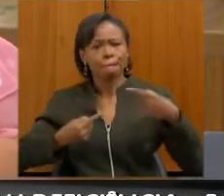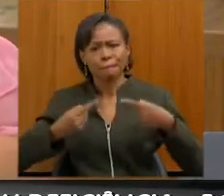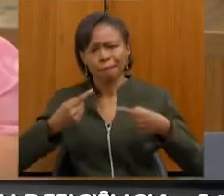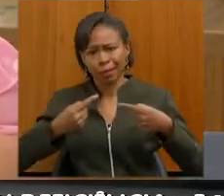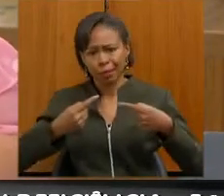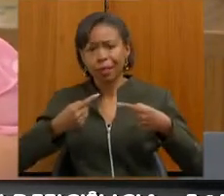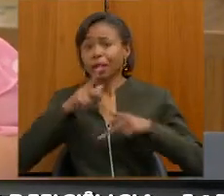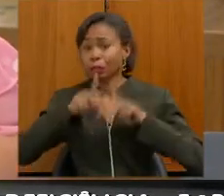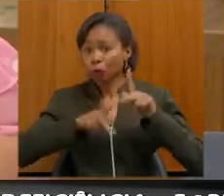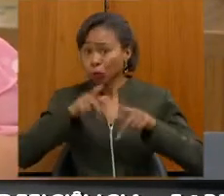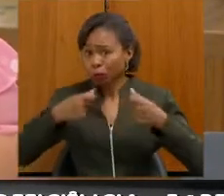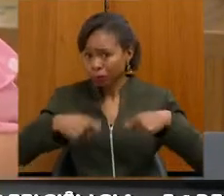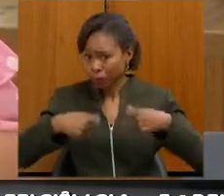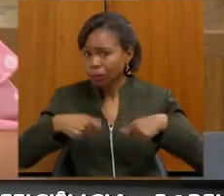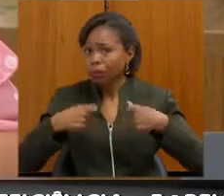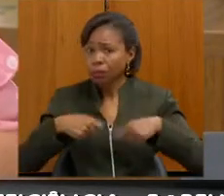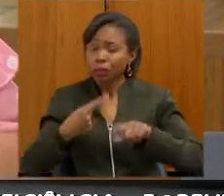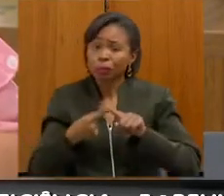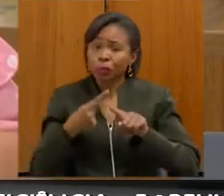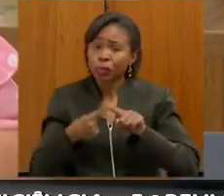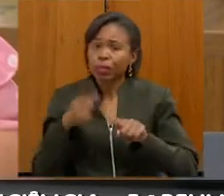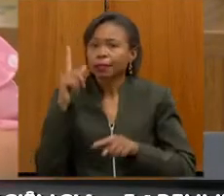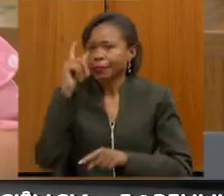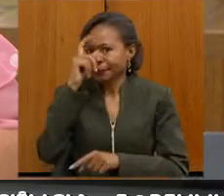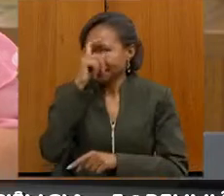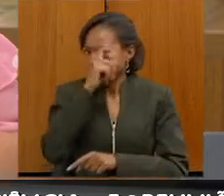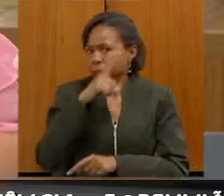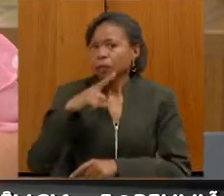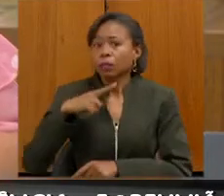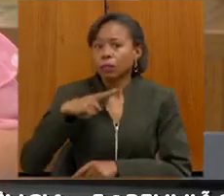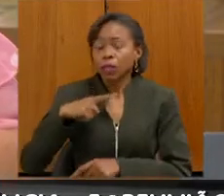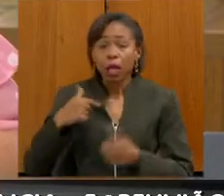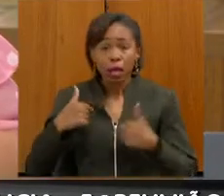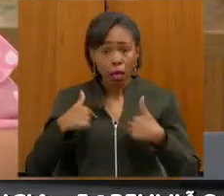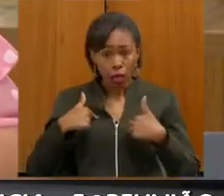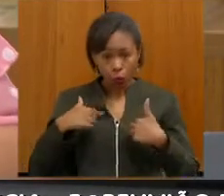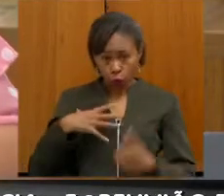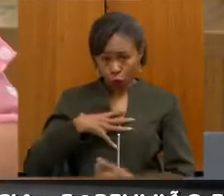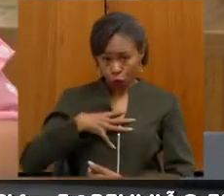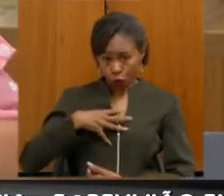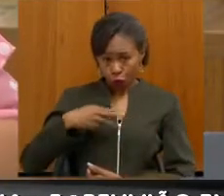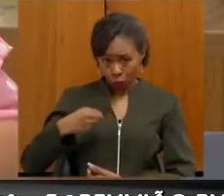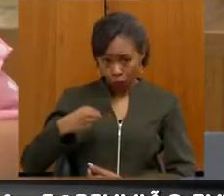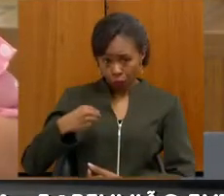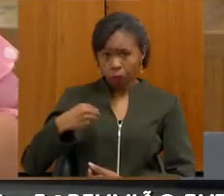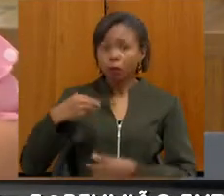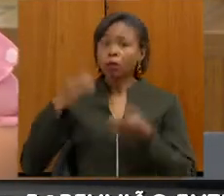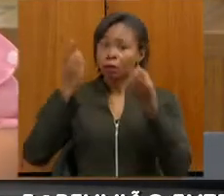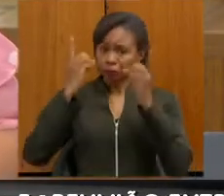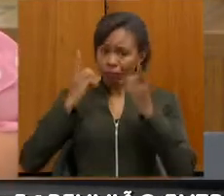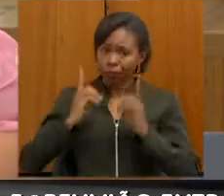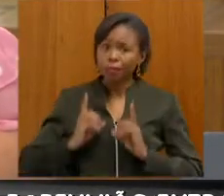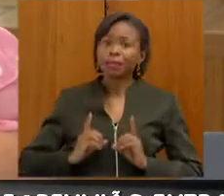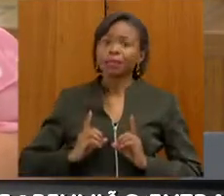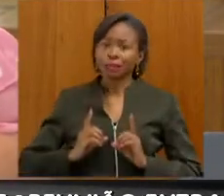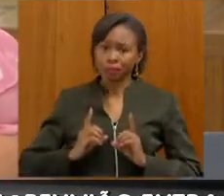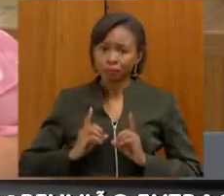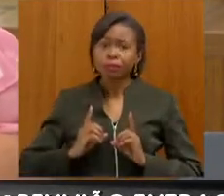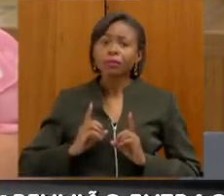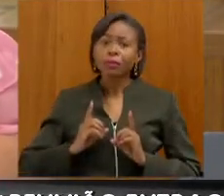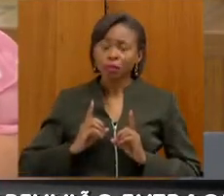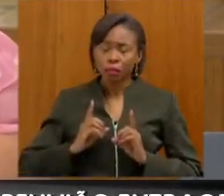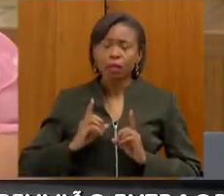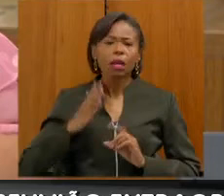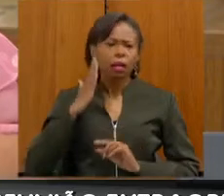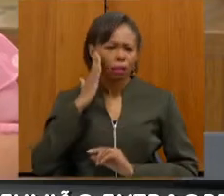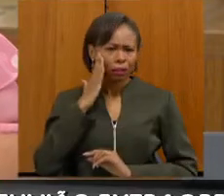precisam muito, têm muita dificuldade. Eu tenho filho especial e sei a dificuldade não só